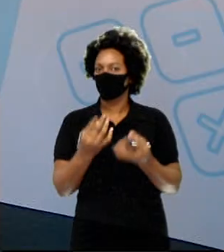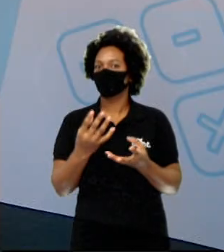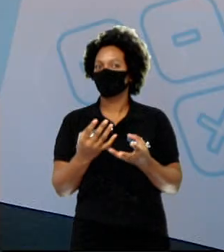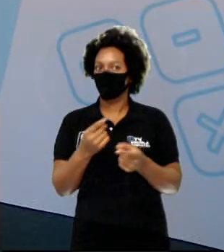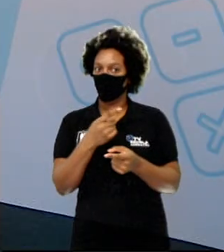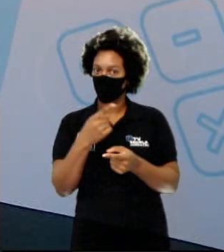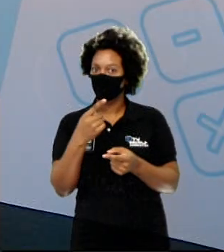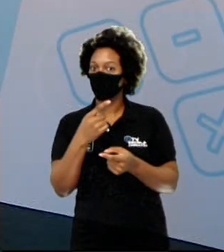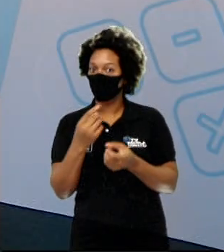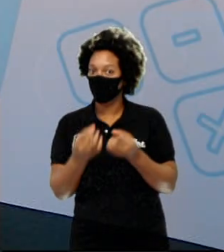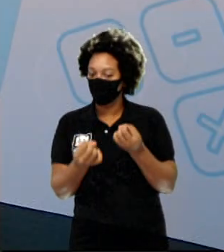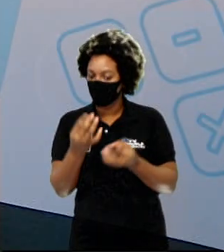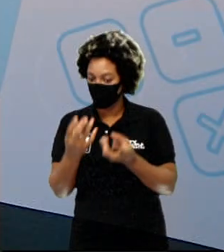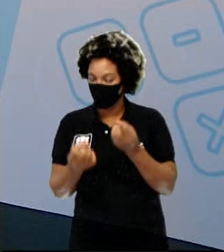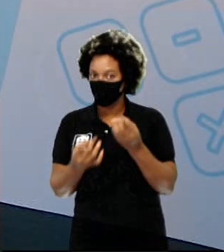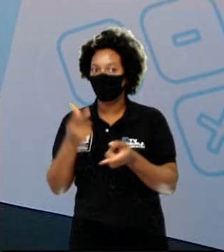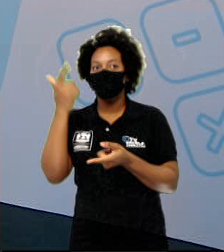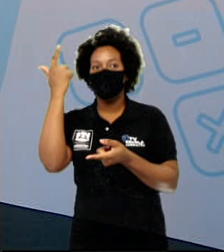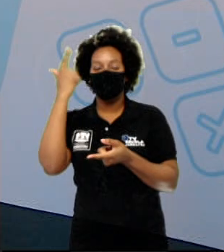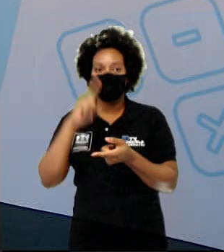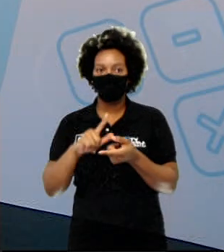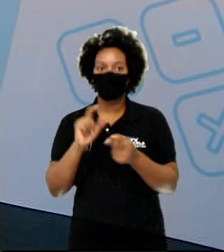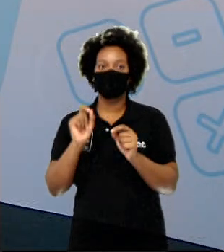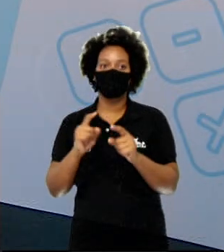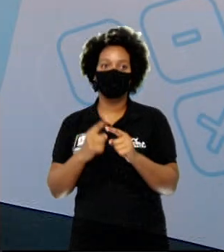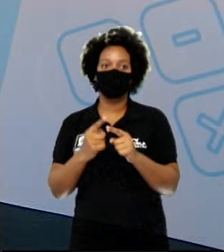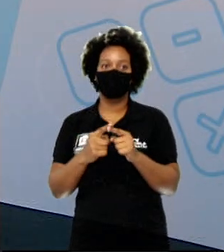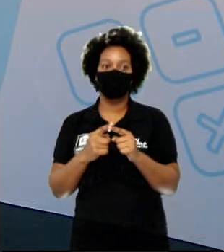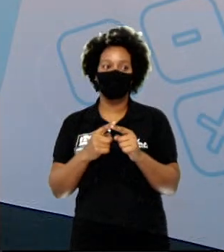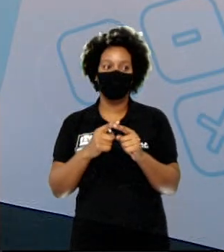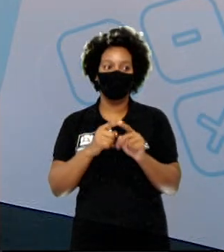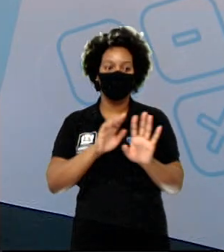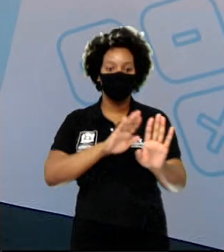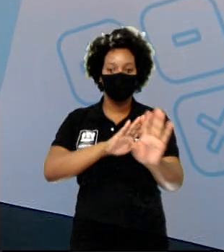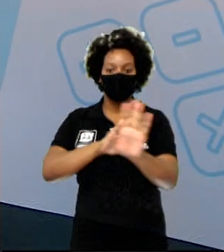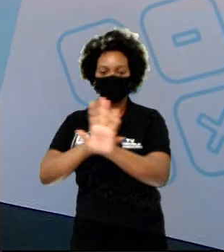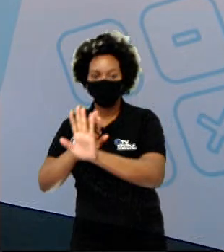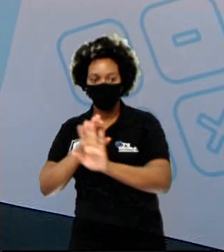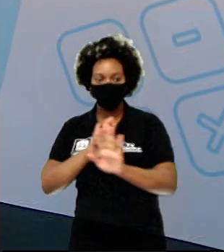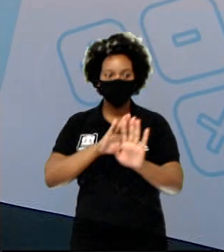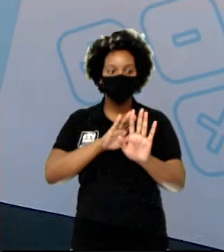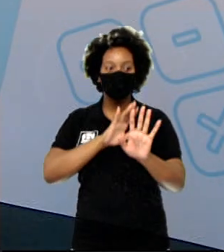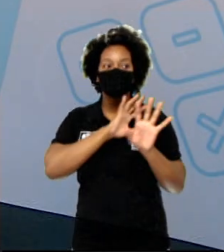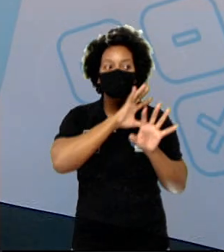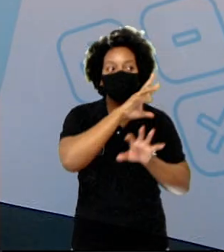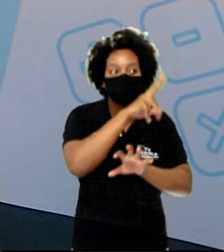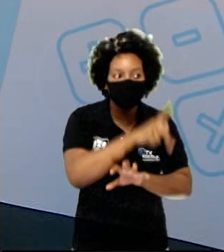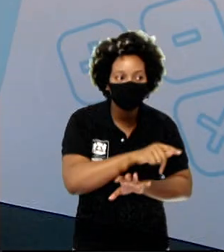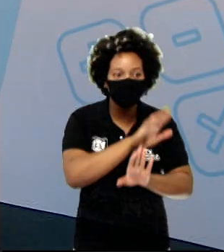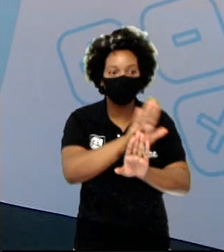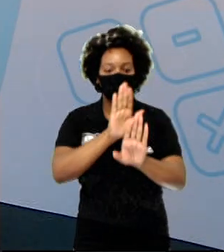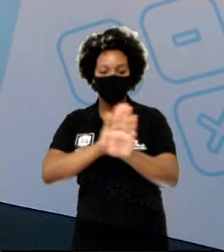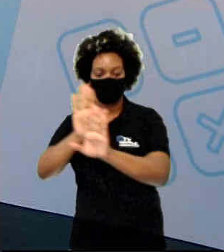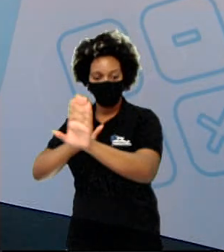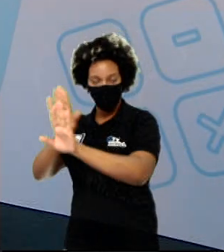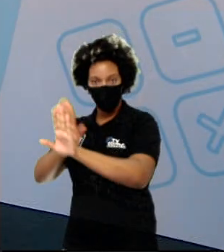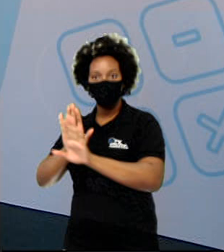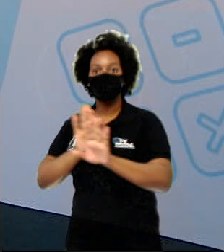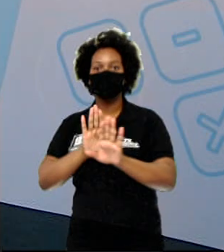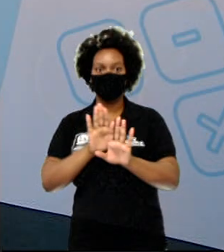fogo, gente, que permitiu, por exemplo, afastar os animais perigosos. Foi o fogo que permitiu